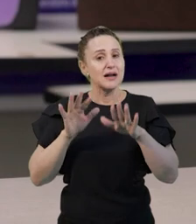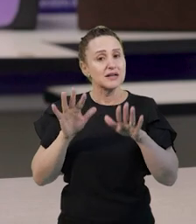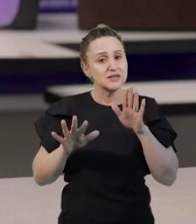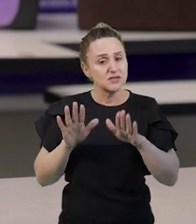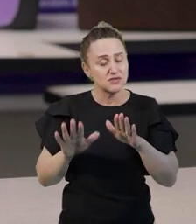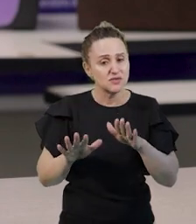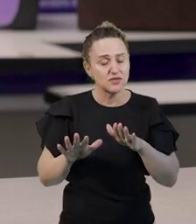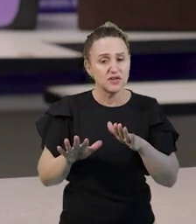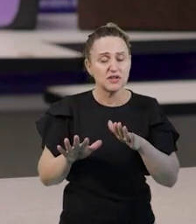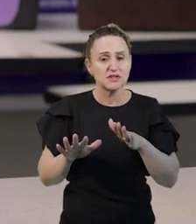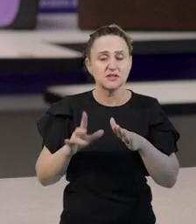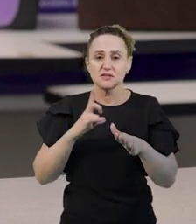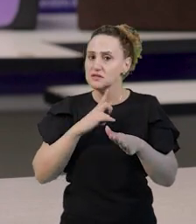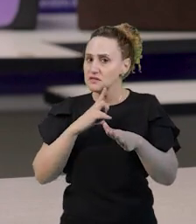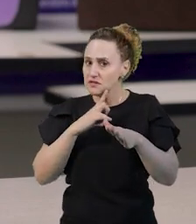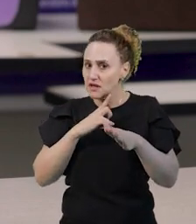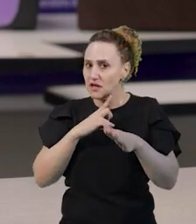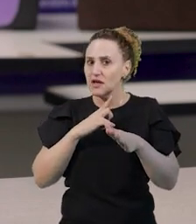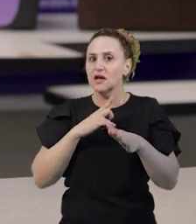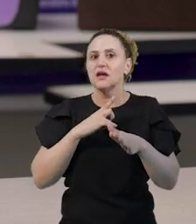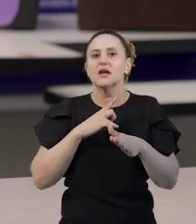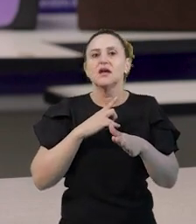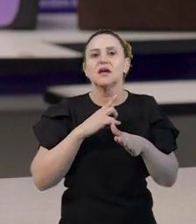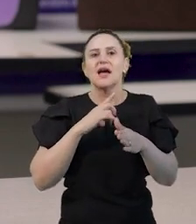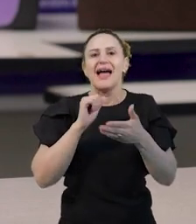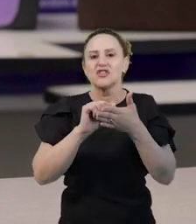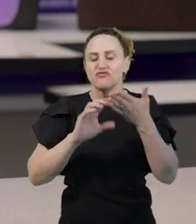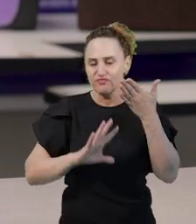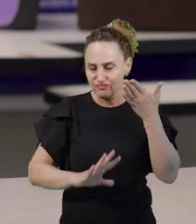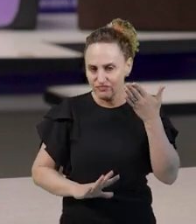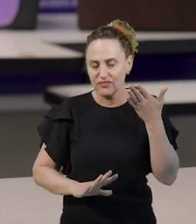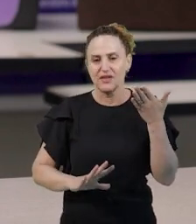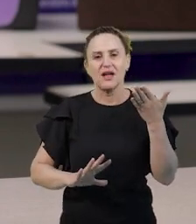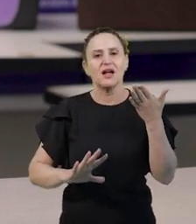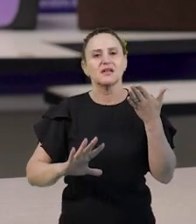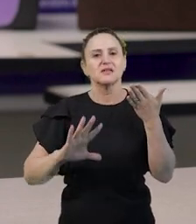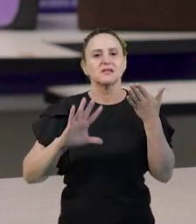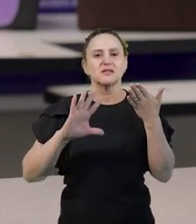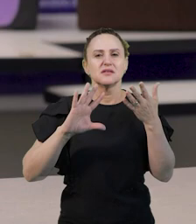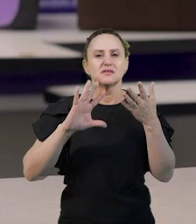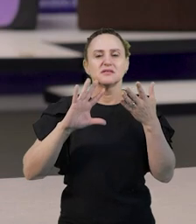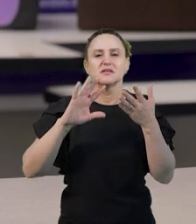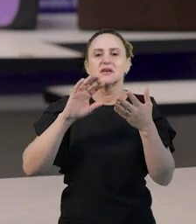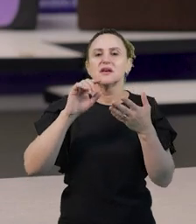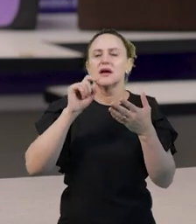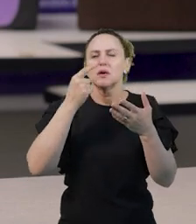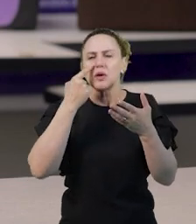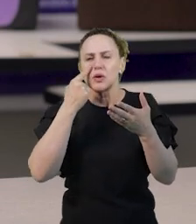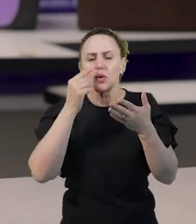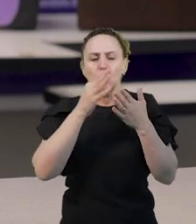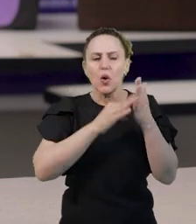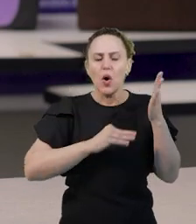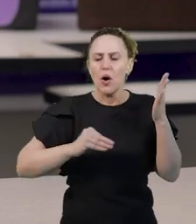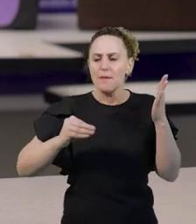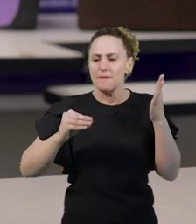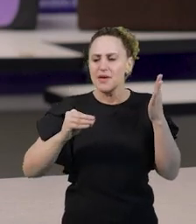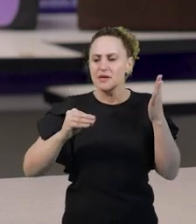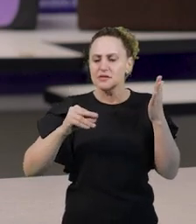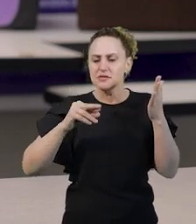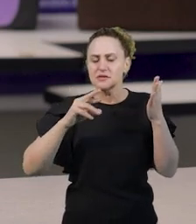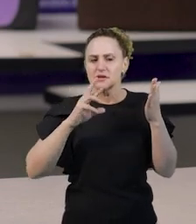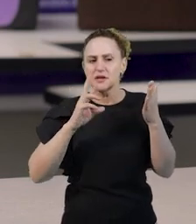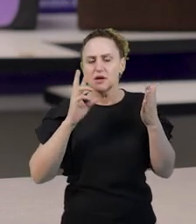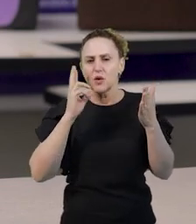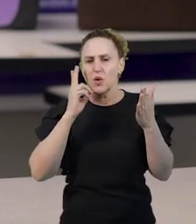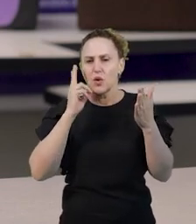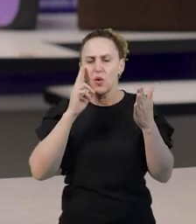se cai em exercícios motores, cópias e reconhecimento de letras, portanto, um aprendizado voltado